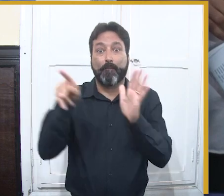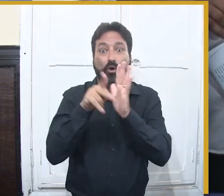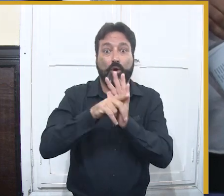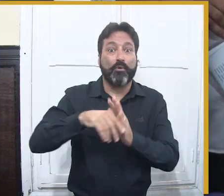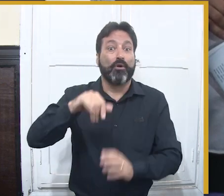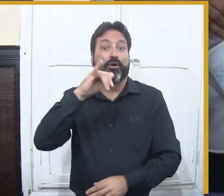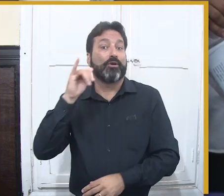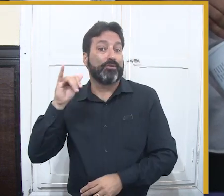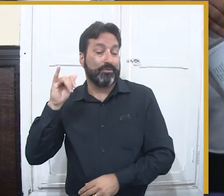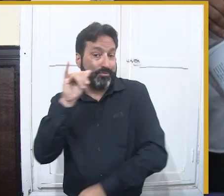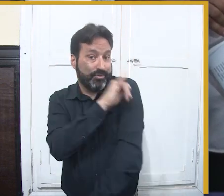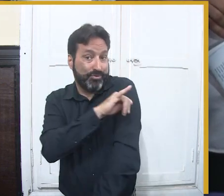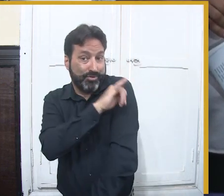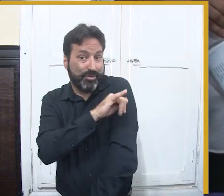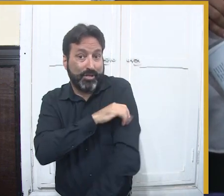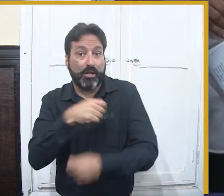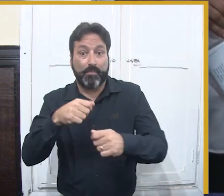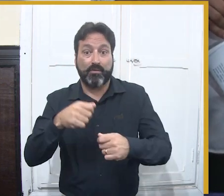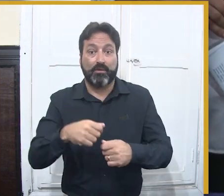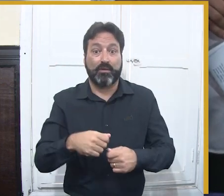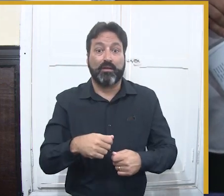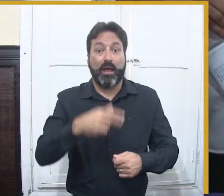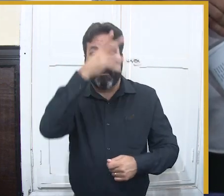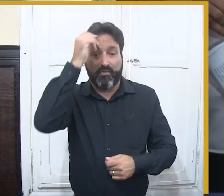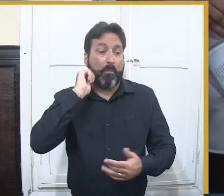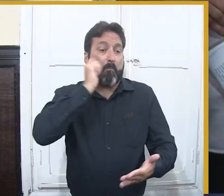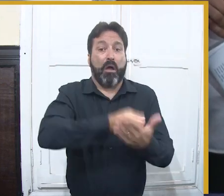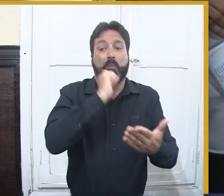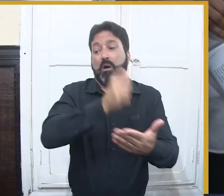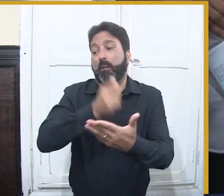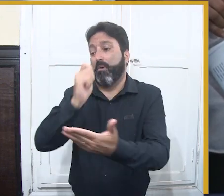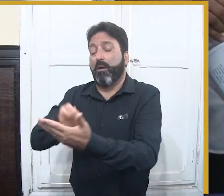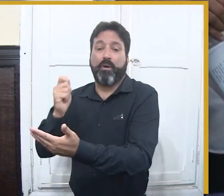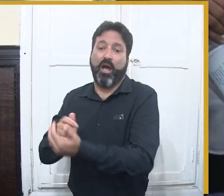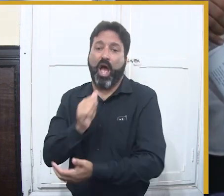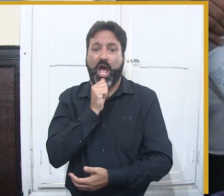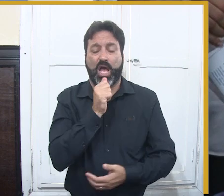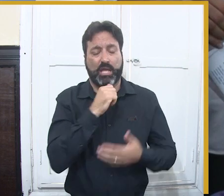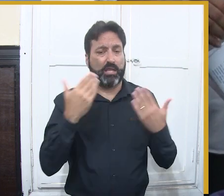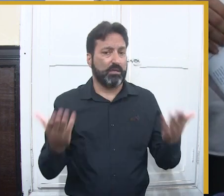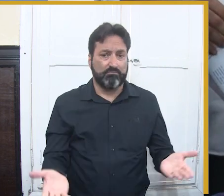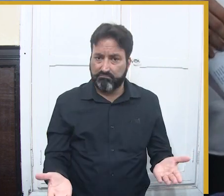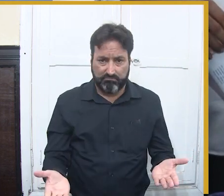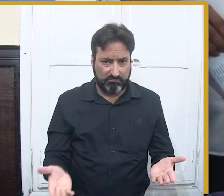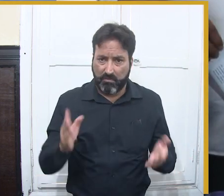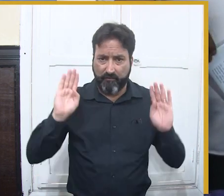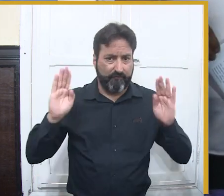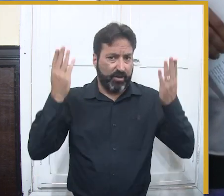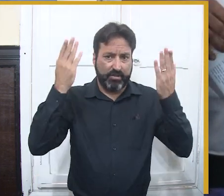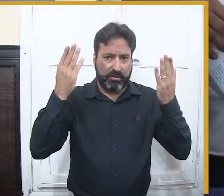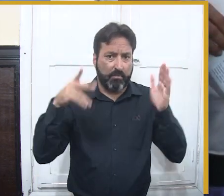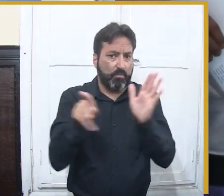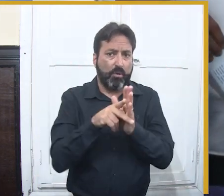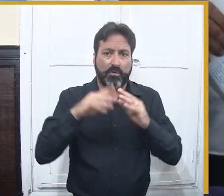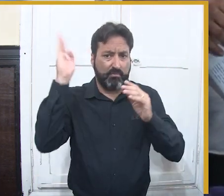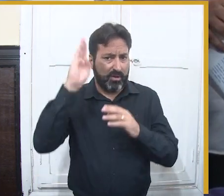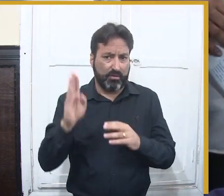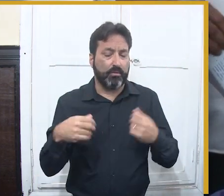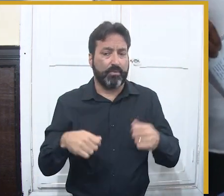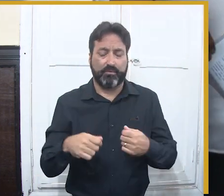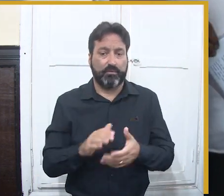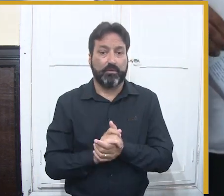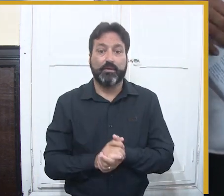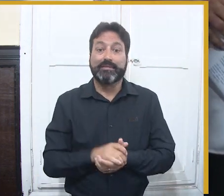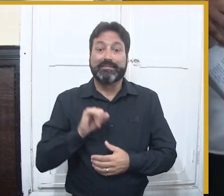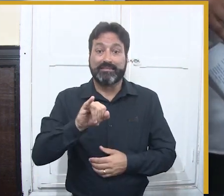do maior São João do mundo, mal comparando, é como se uma empresa fosse gerir o carnaval de Salvador